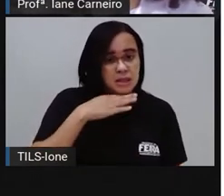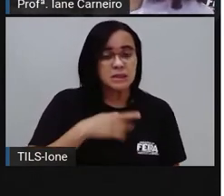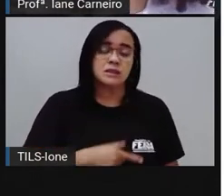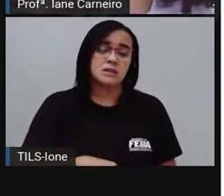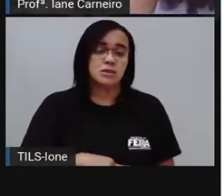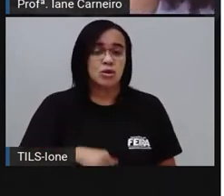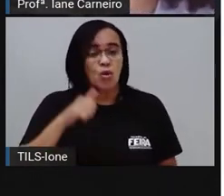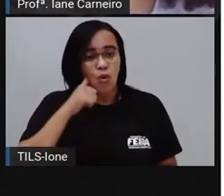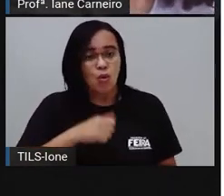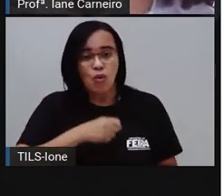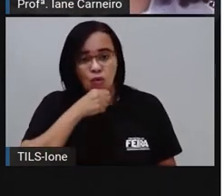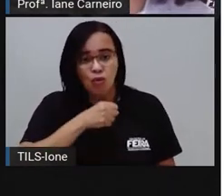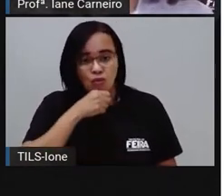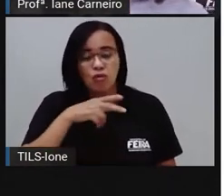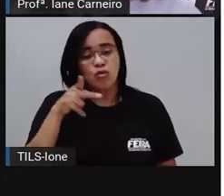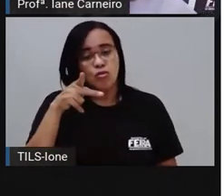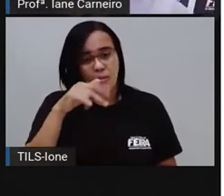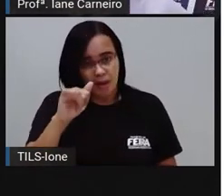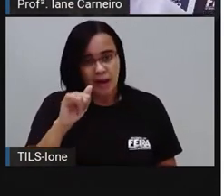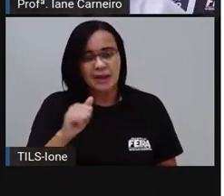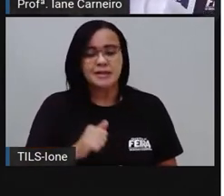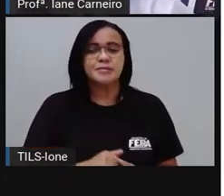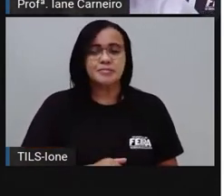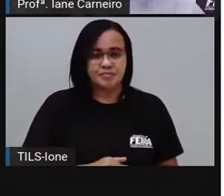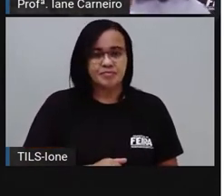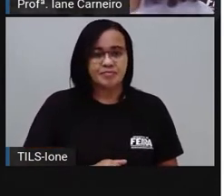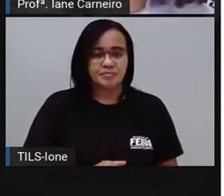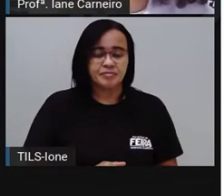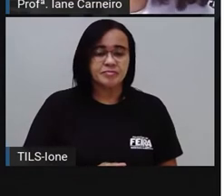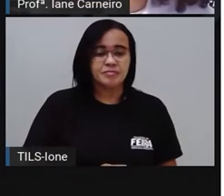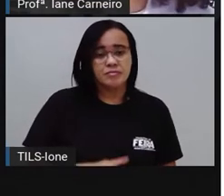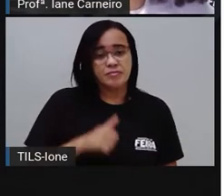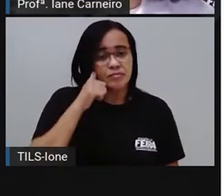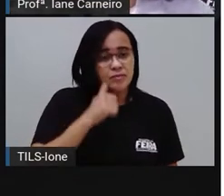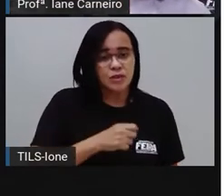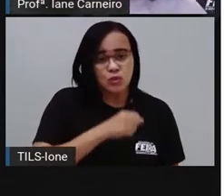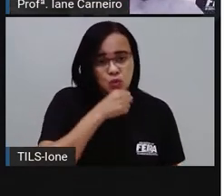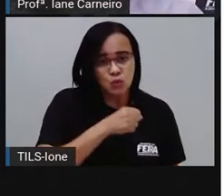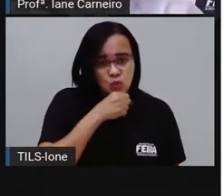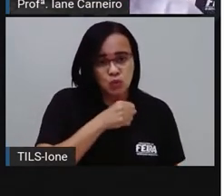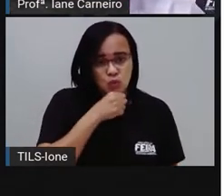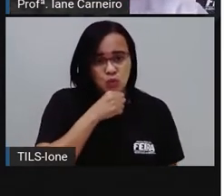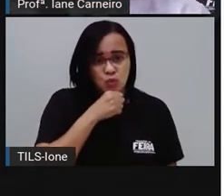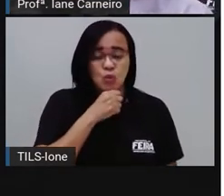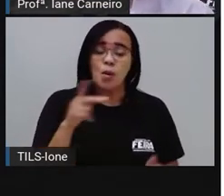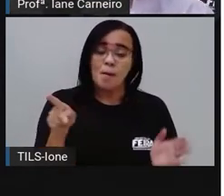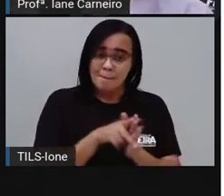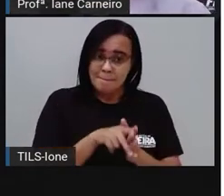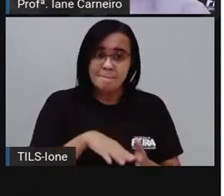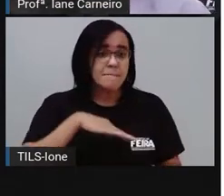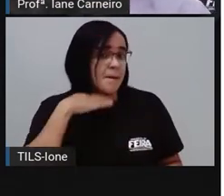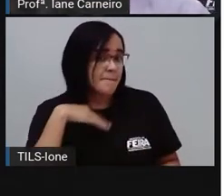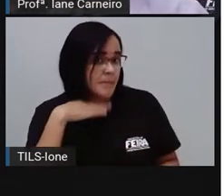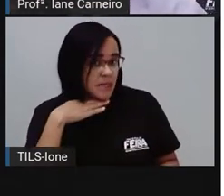avô e avó paterno ou avô e avó materno, né? O materno vem de mãe,